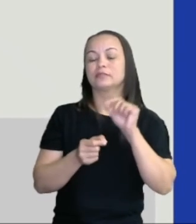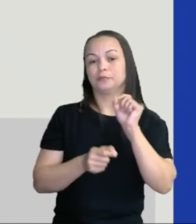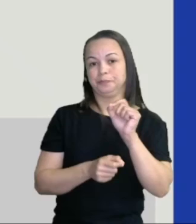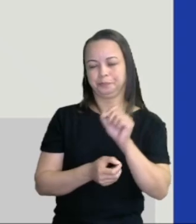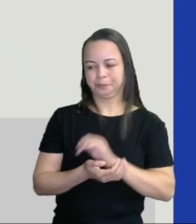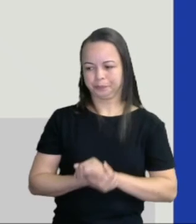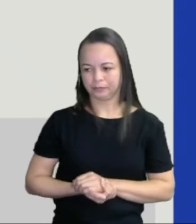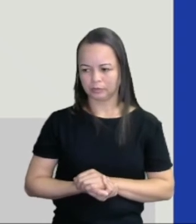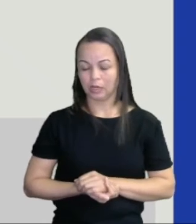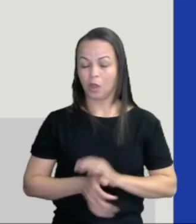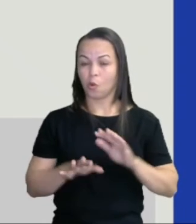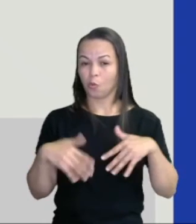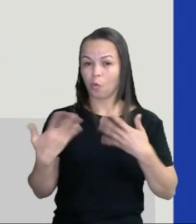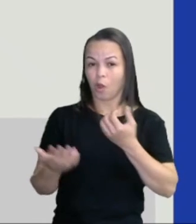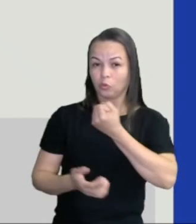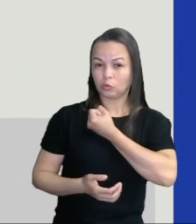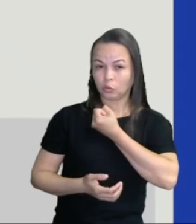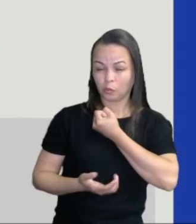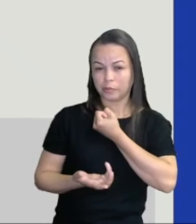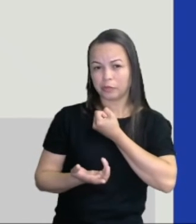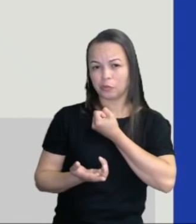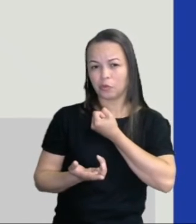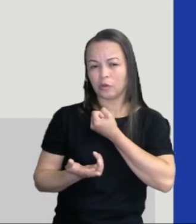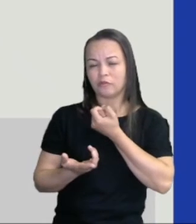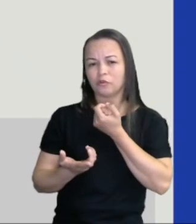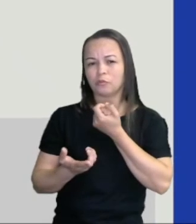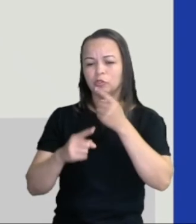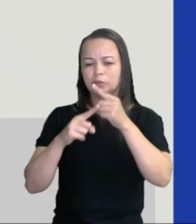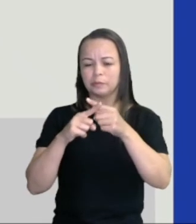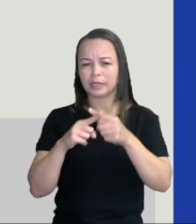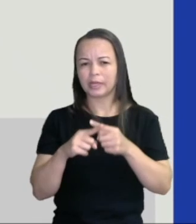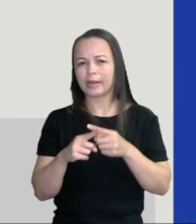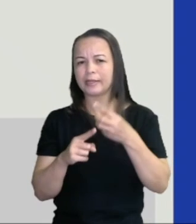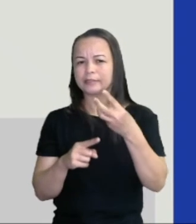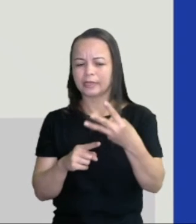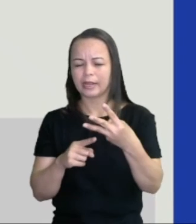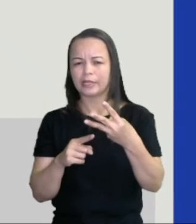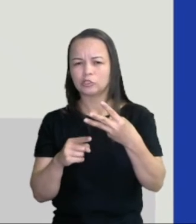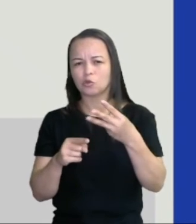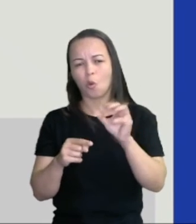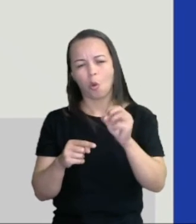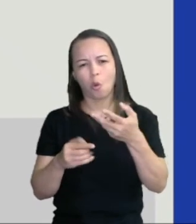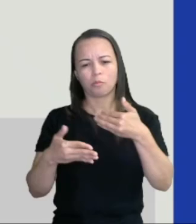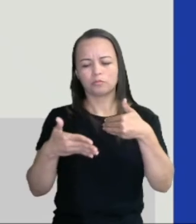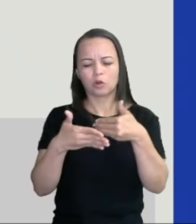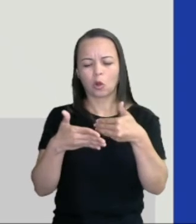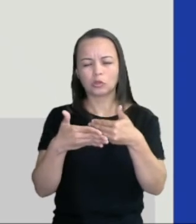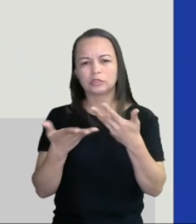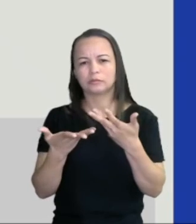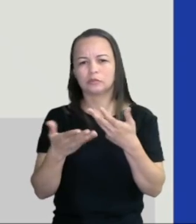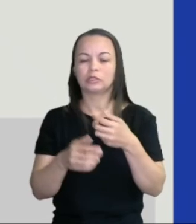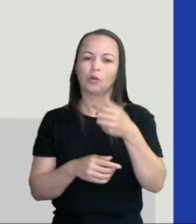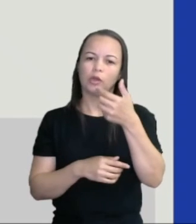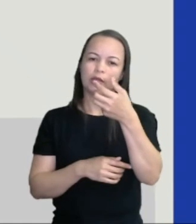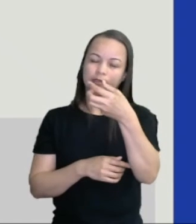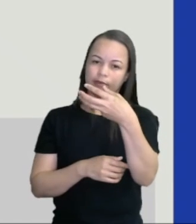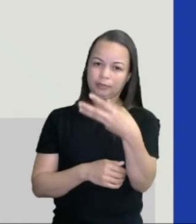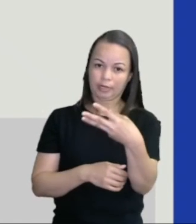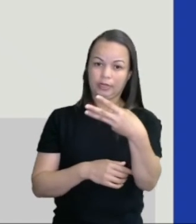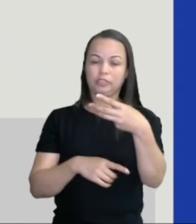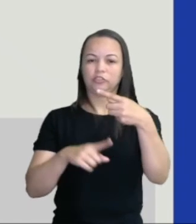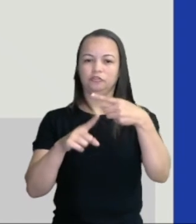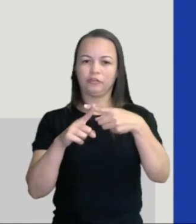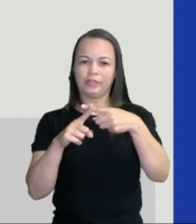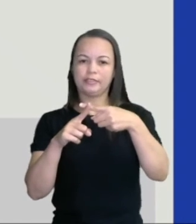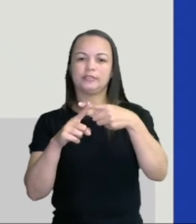número eu vou multiplicar a 3 para dar 27 ou próximo de 27? Então, 3 vezes 9 dá exatamente